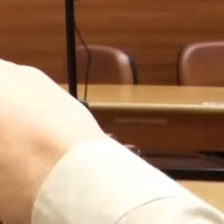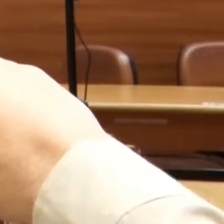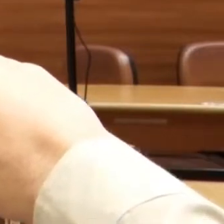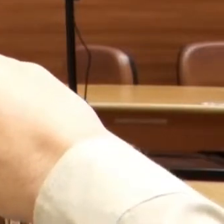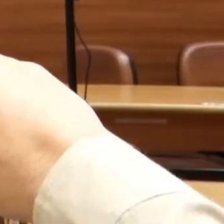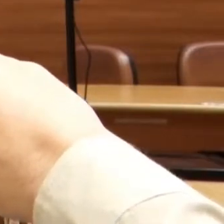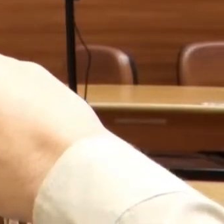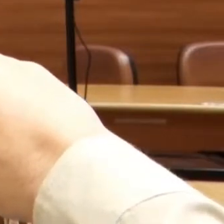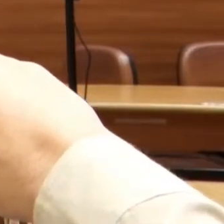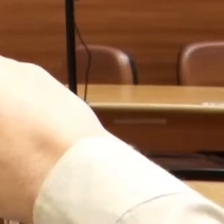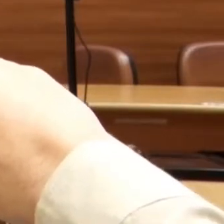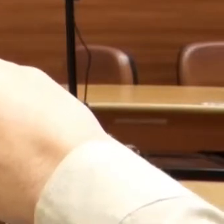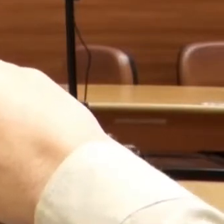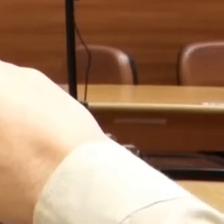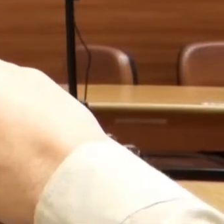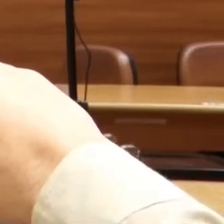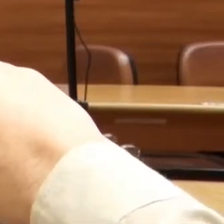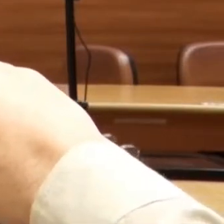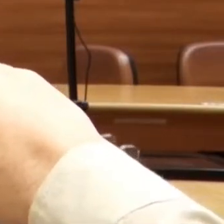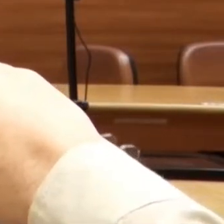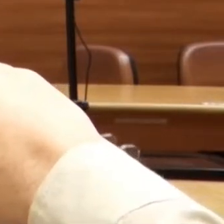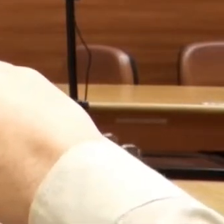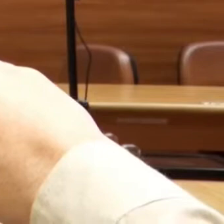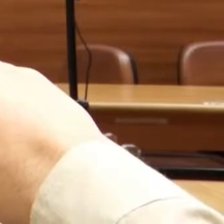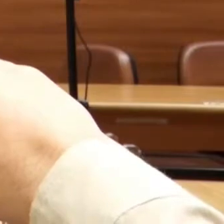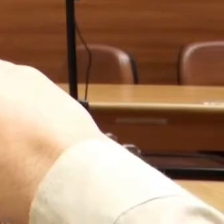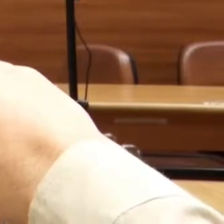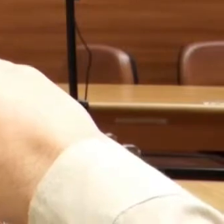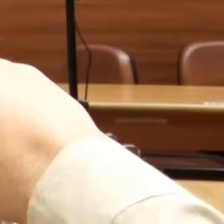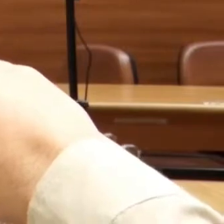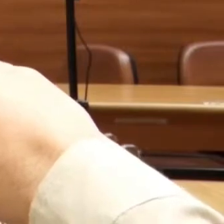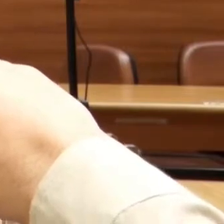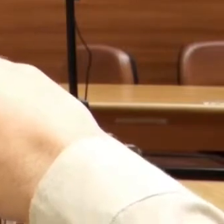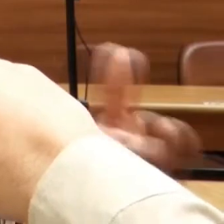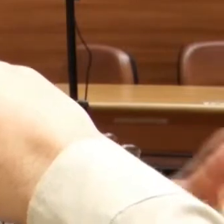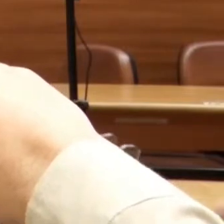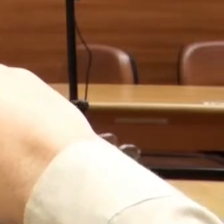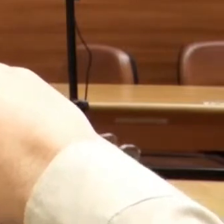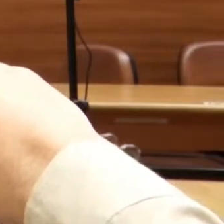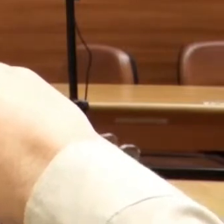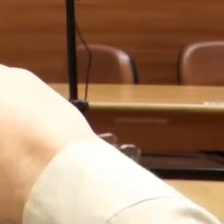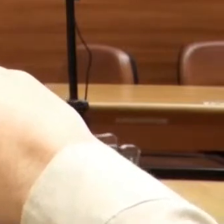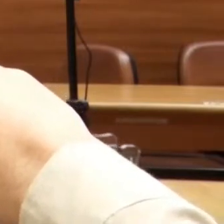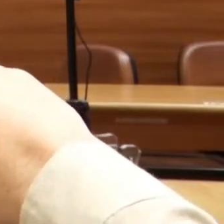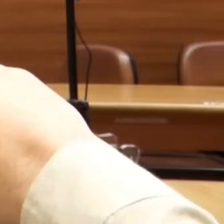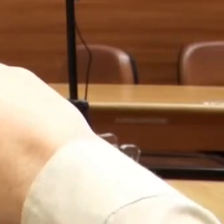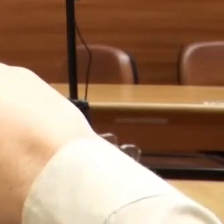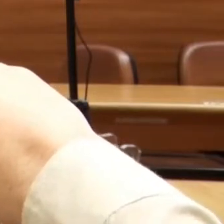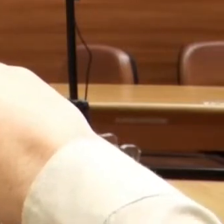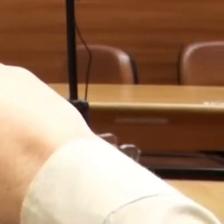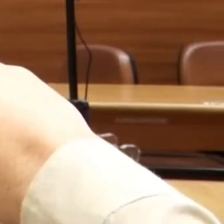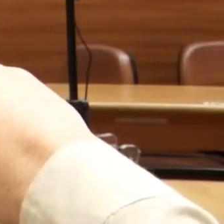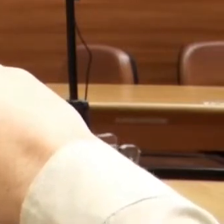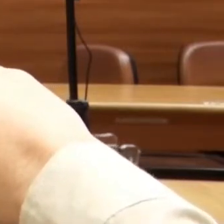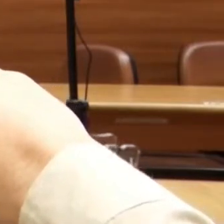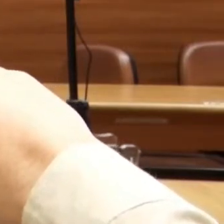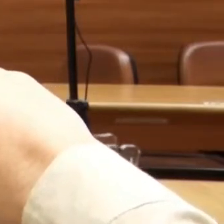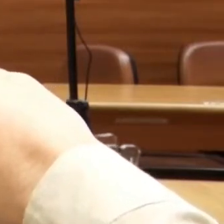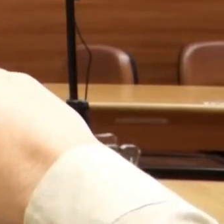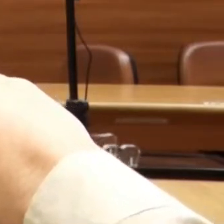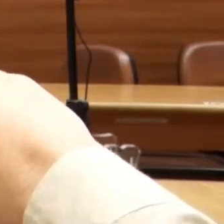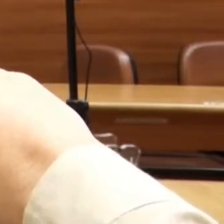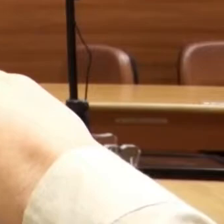é autista, uma carteira, que vai ter o atendimento preferencial, tanto